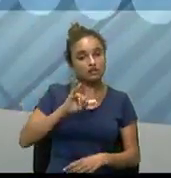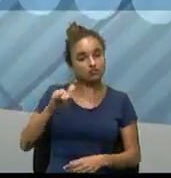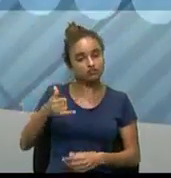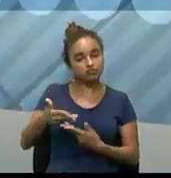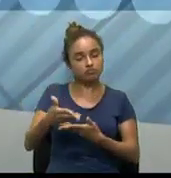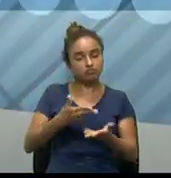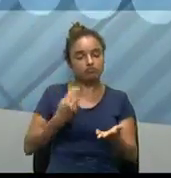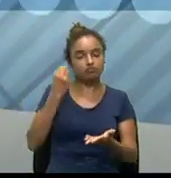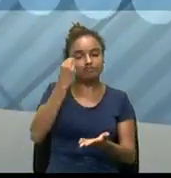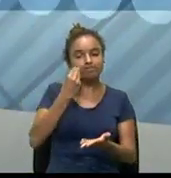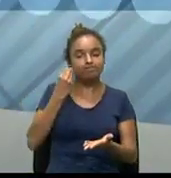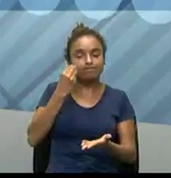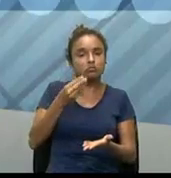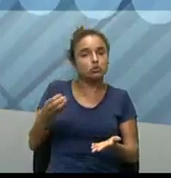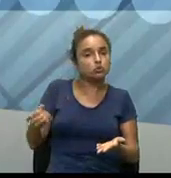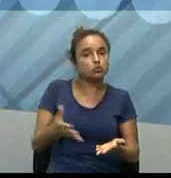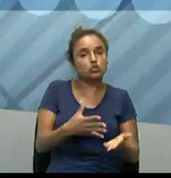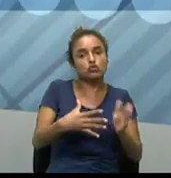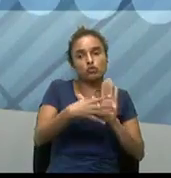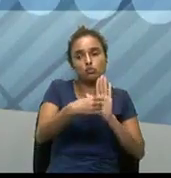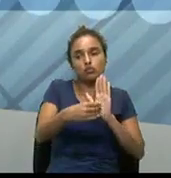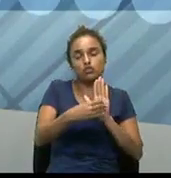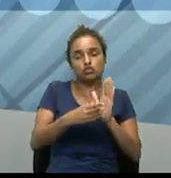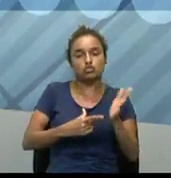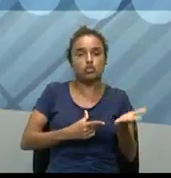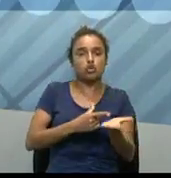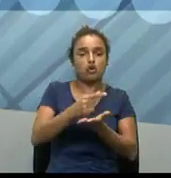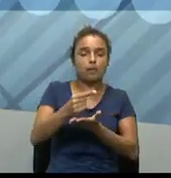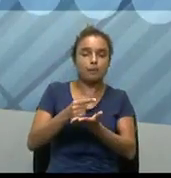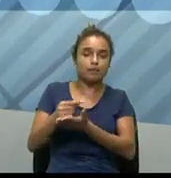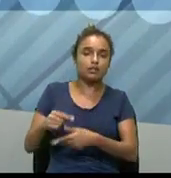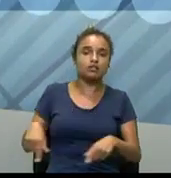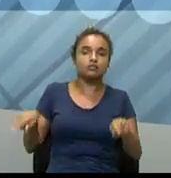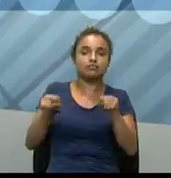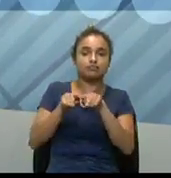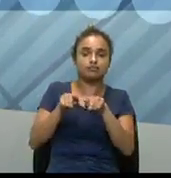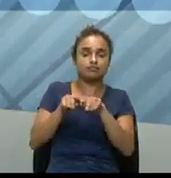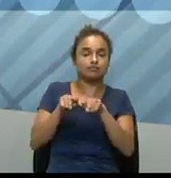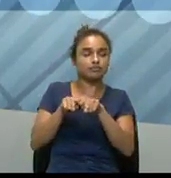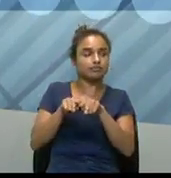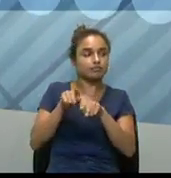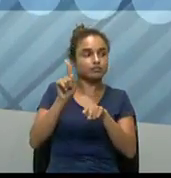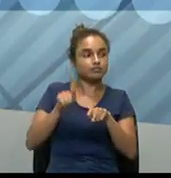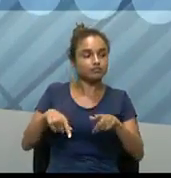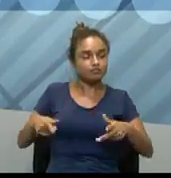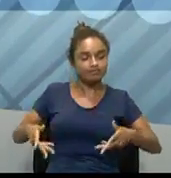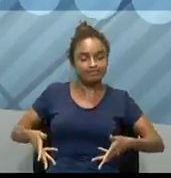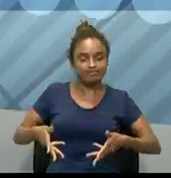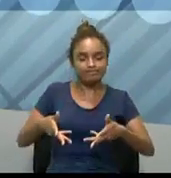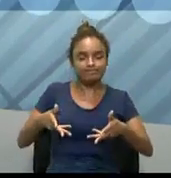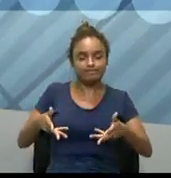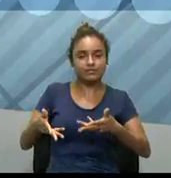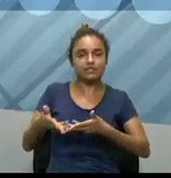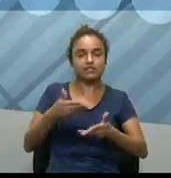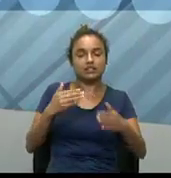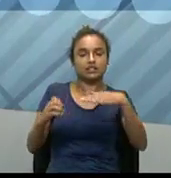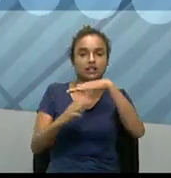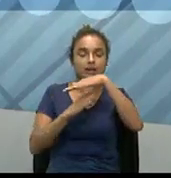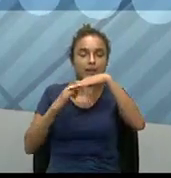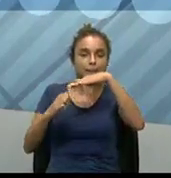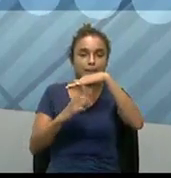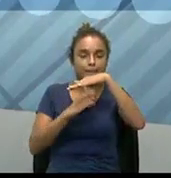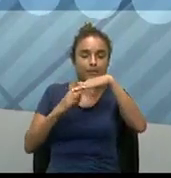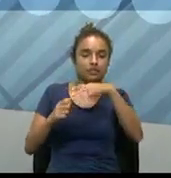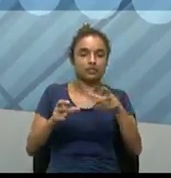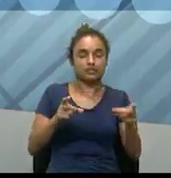nova experiência de compra, né? E também, né? Então, incentivar aquelas empresas que estão